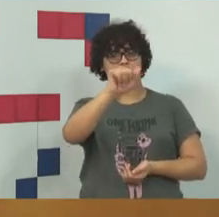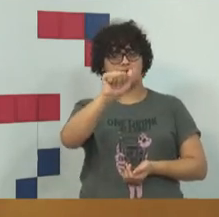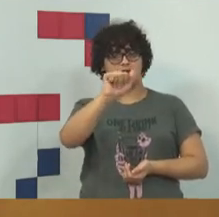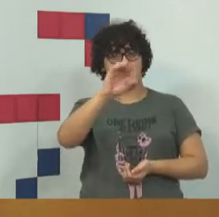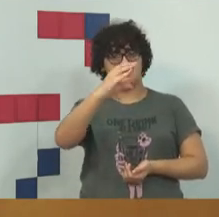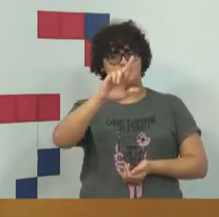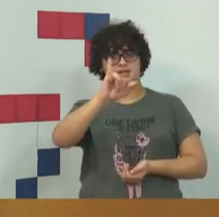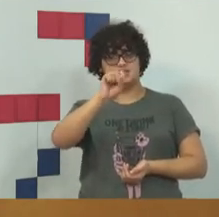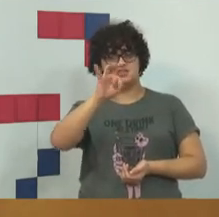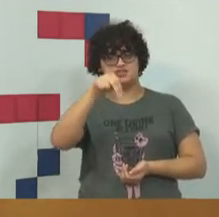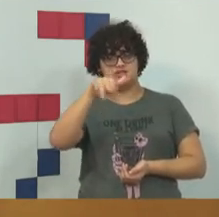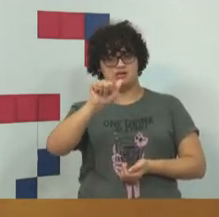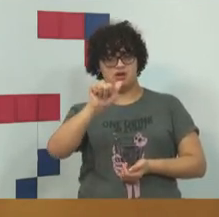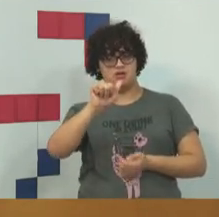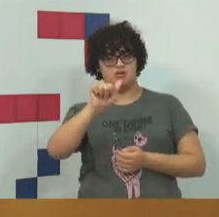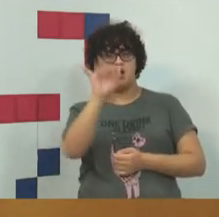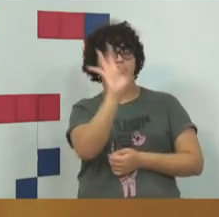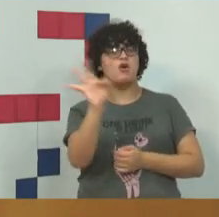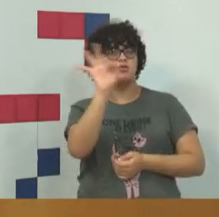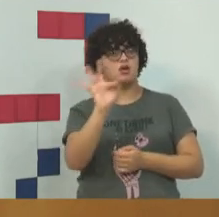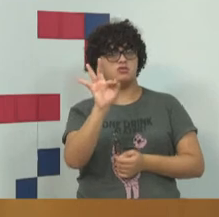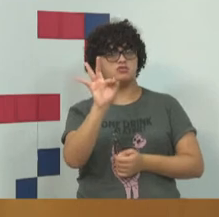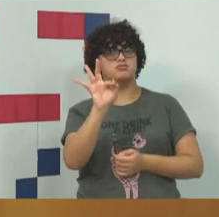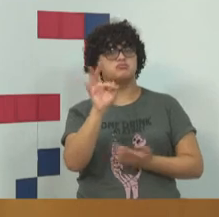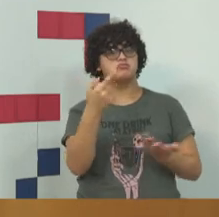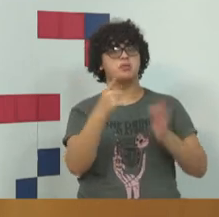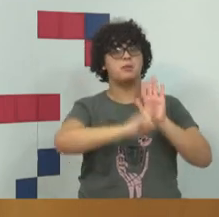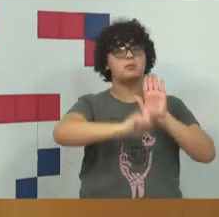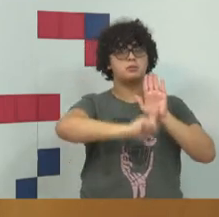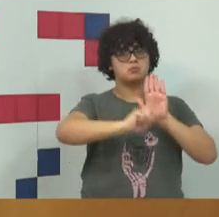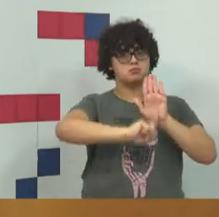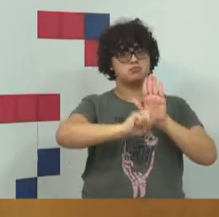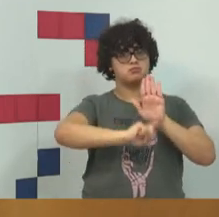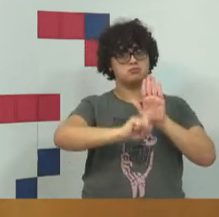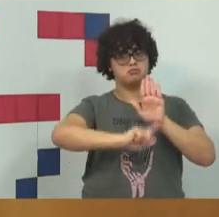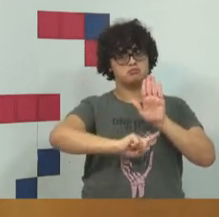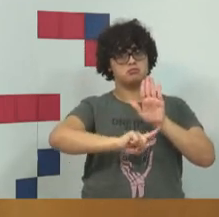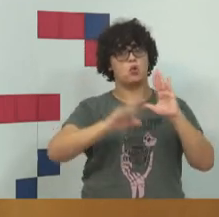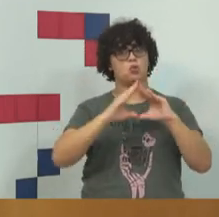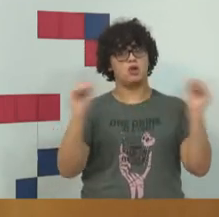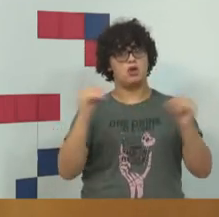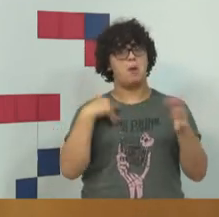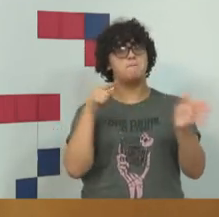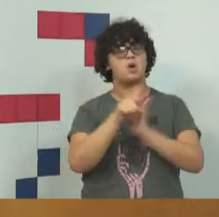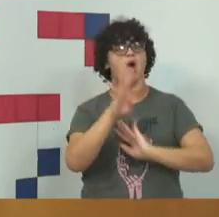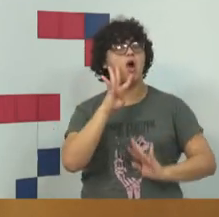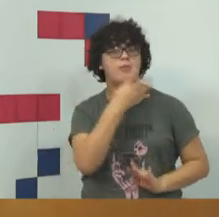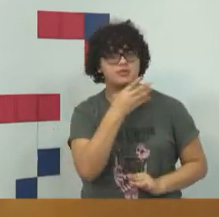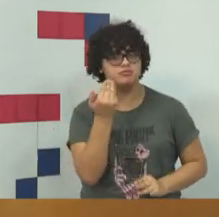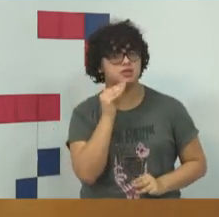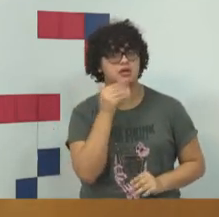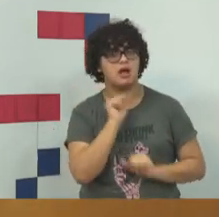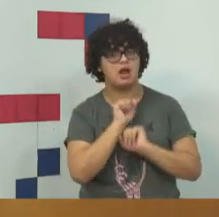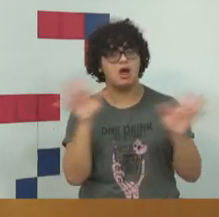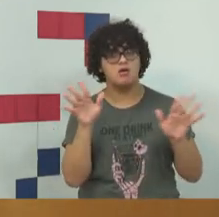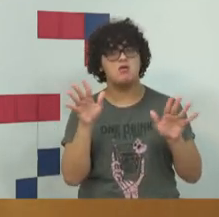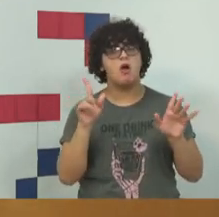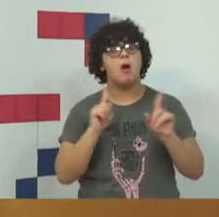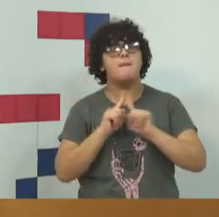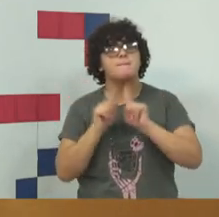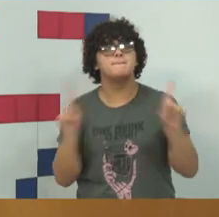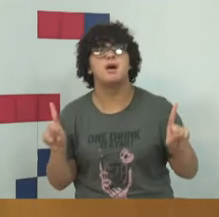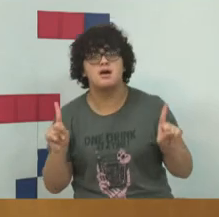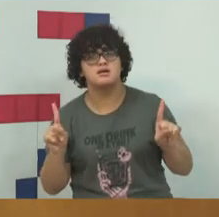do Memorial. Ela fez uma pergunta óbvia, mas ela é